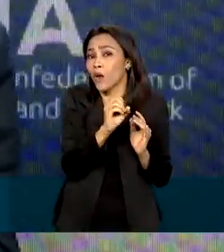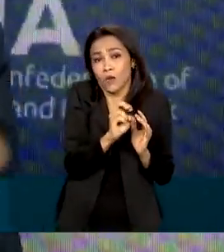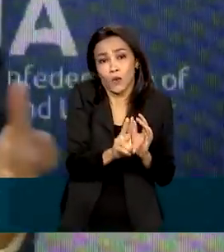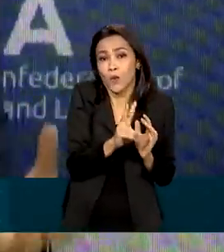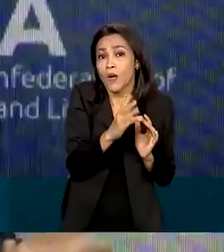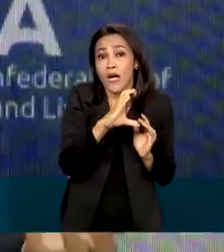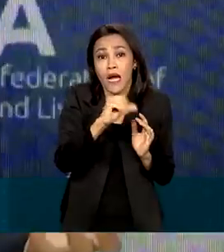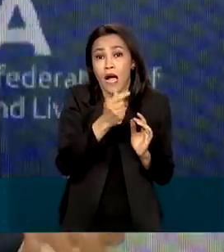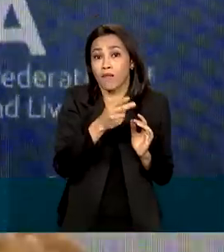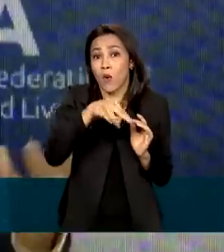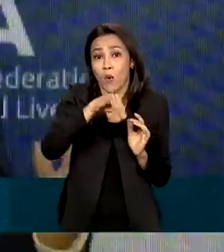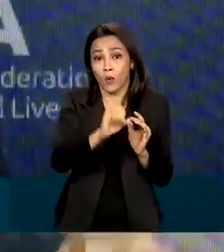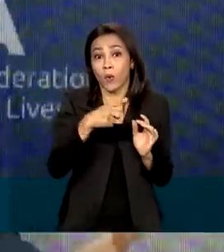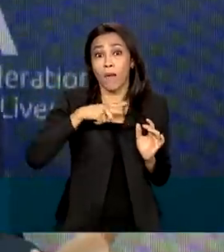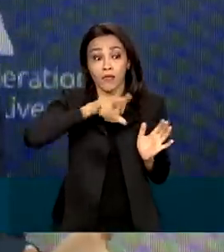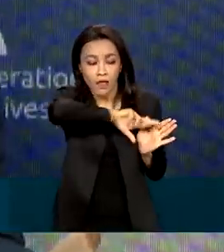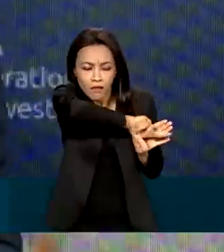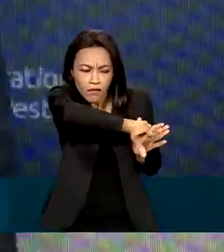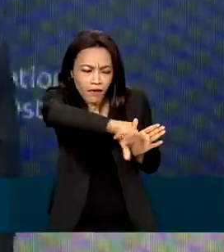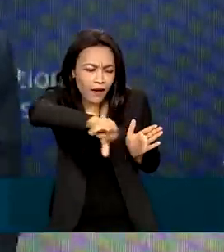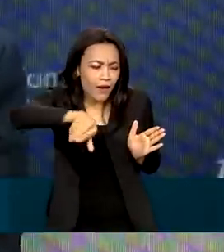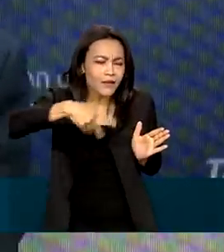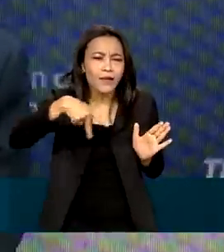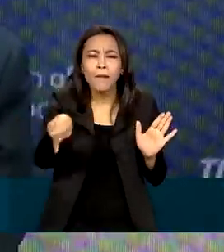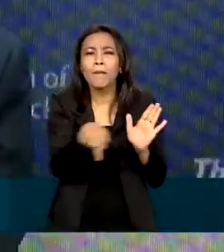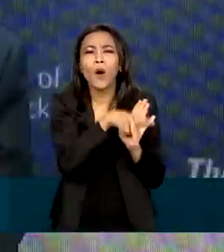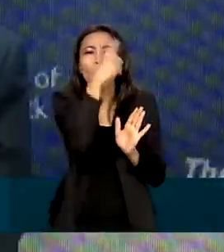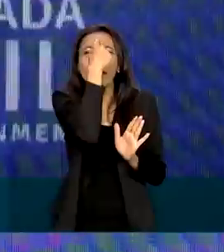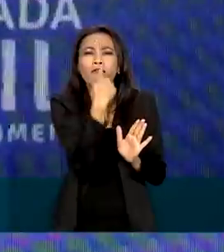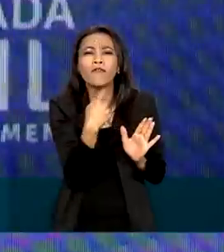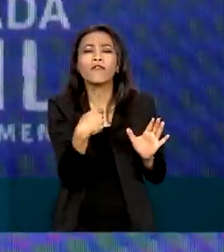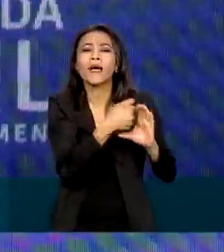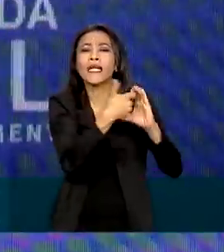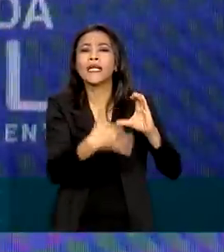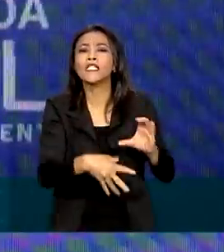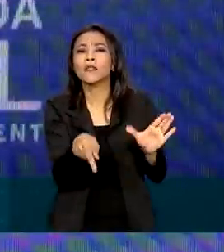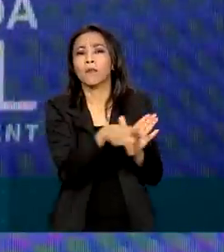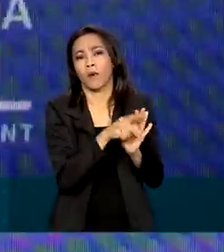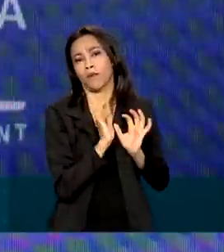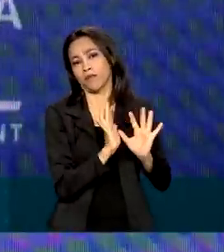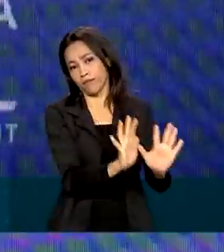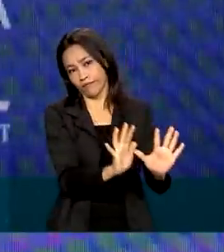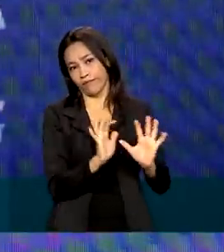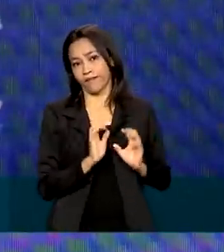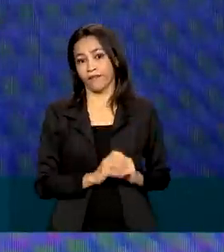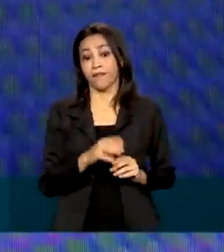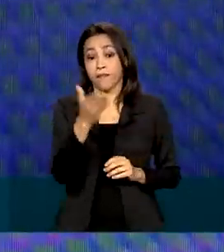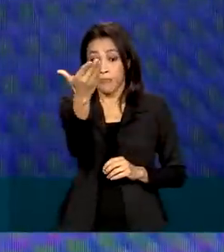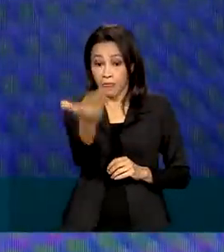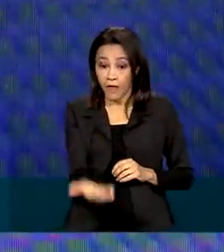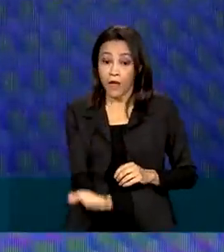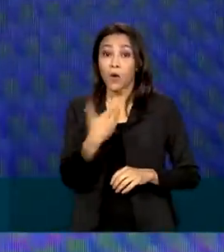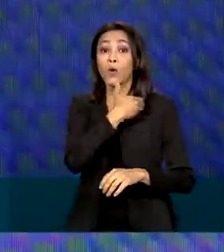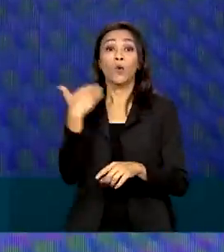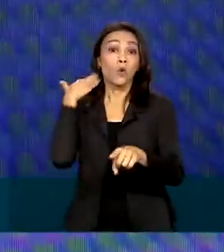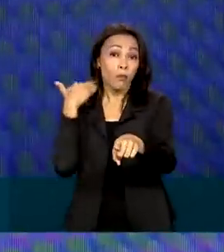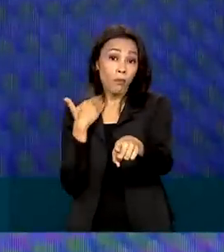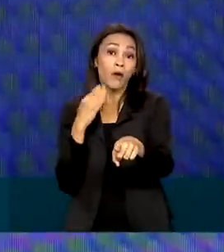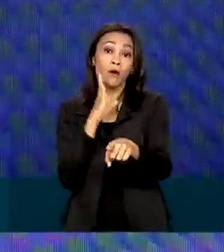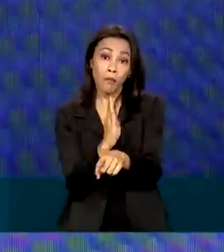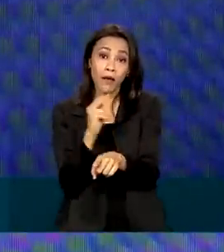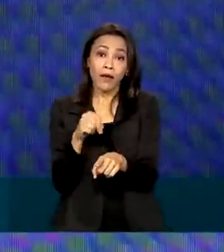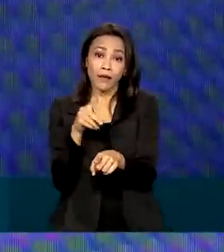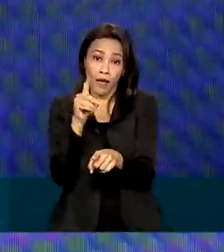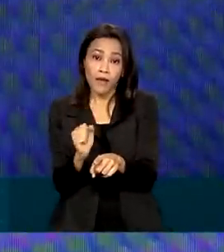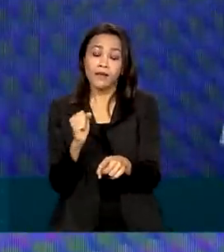uma biodiversidade e características daquele bioma que devem ser valorizados. O BNDES apresentou as iniciativas do banco. Já